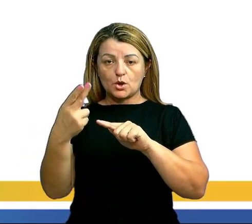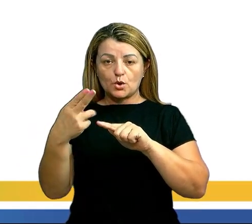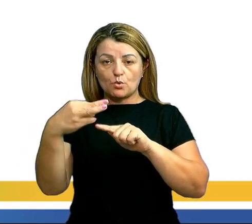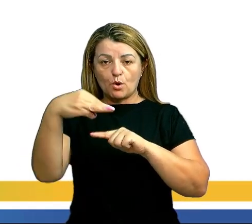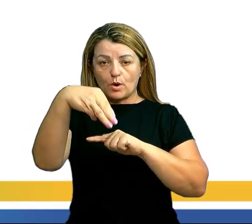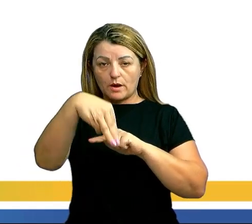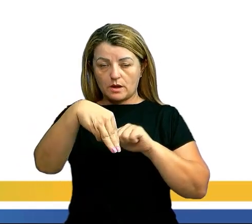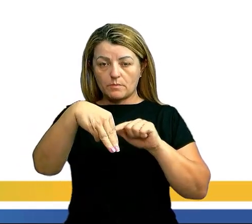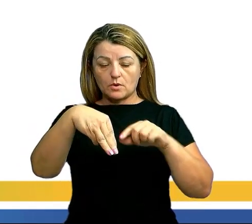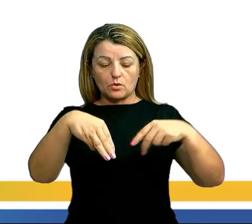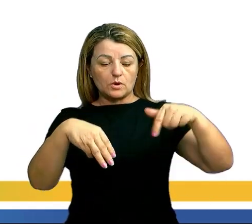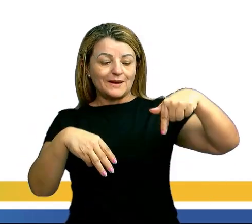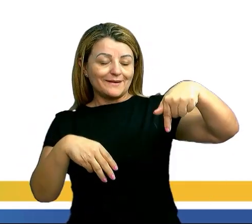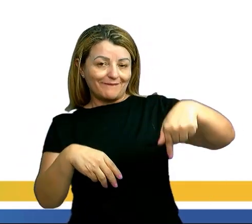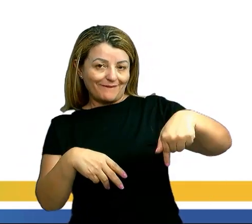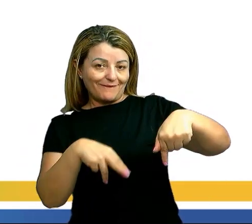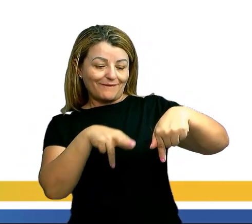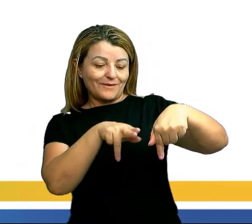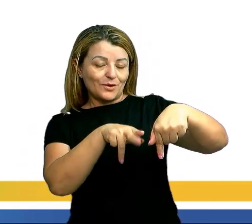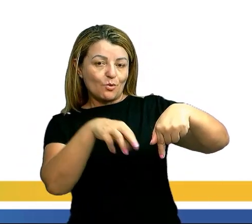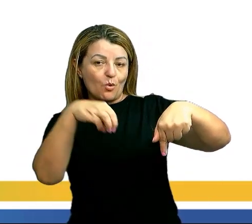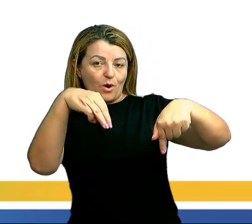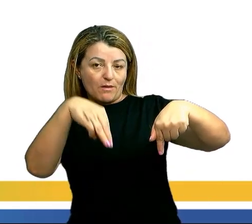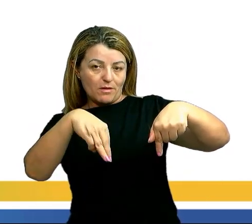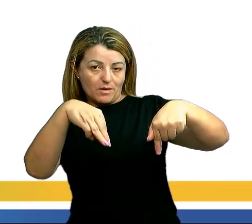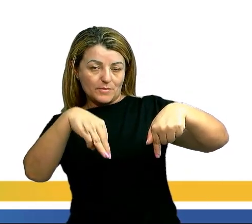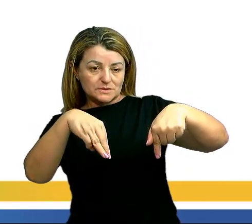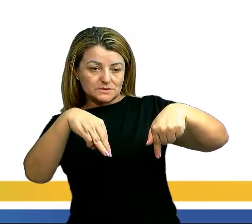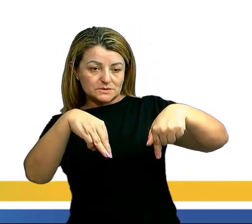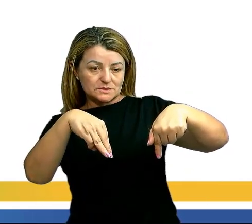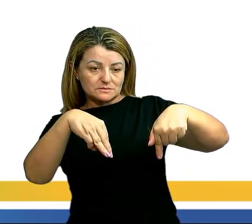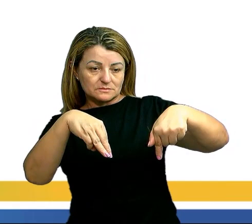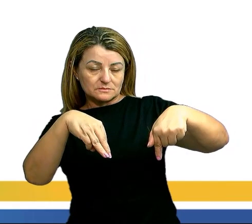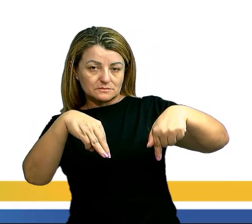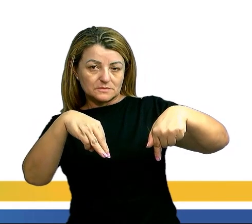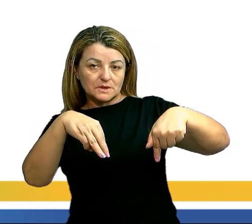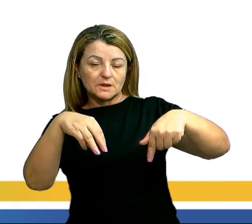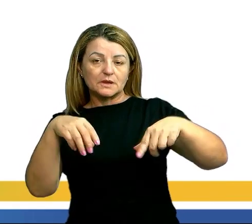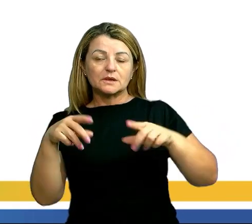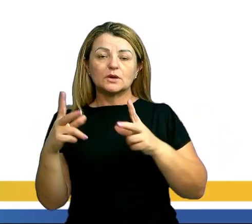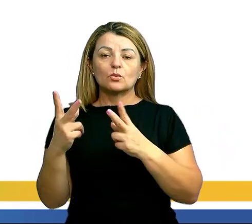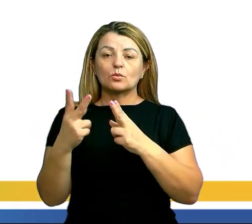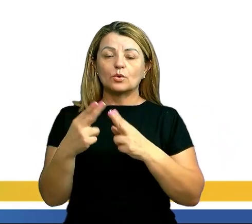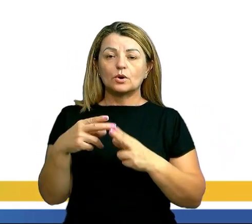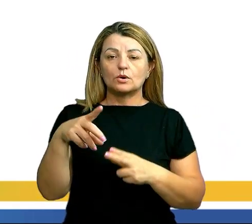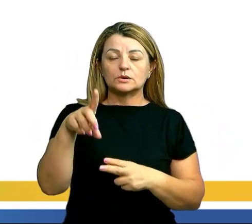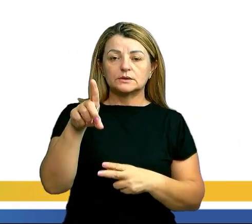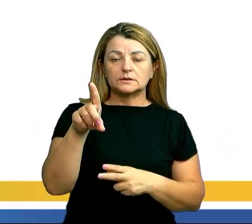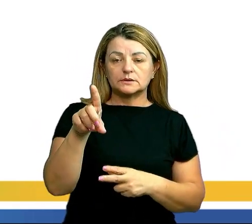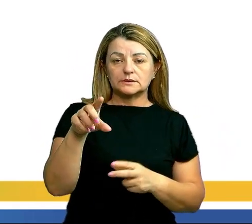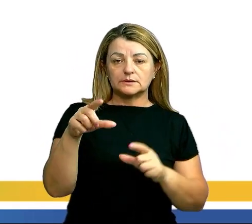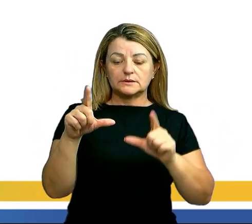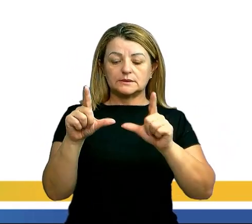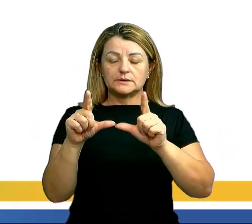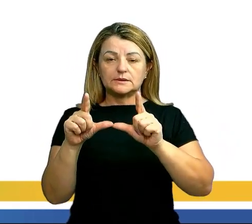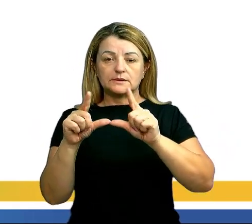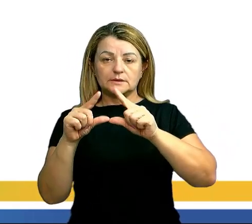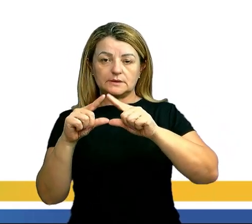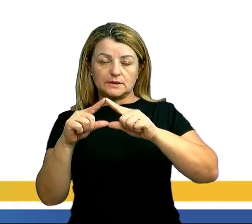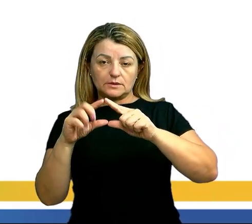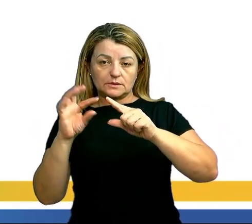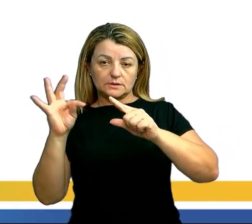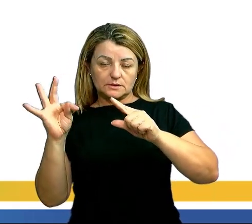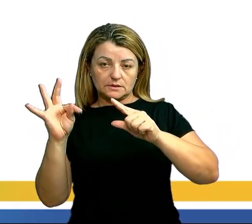esse Czinho, que é uma constante de calor, ΔT, que é a variação de temperatura. Ou, como eu gosto de carinhosamente chegar,